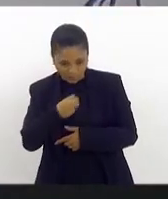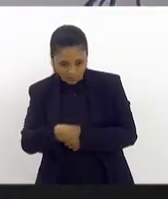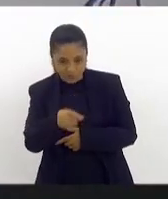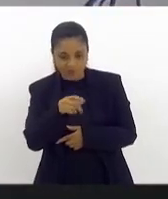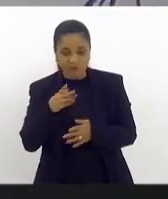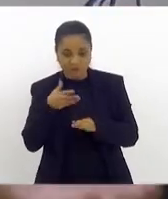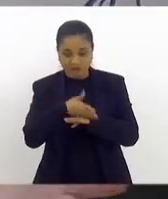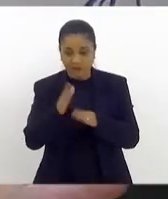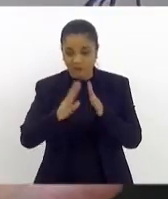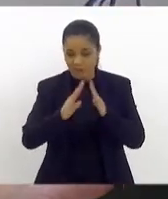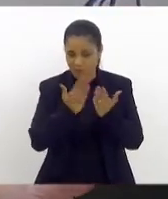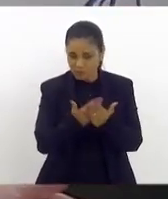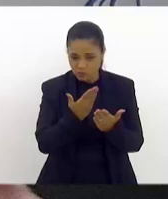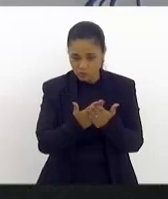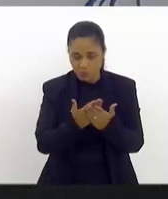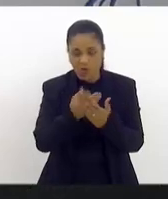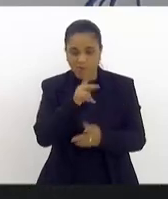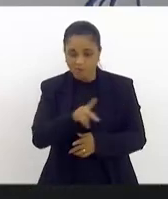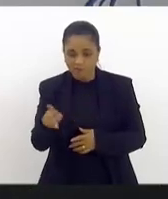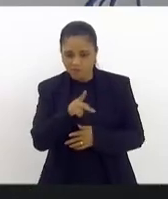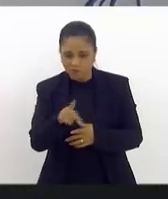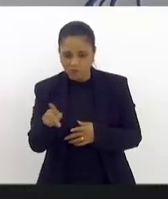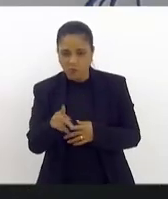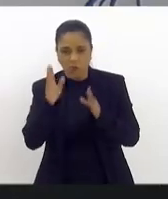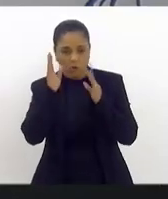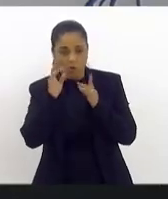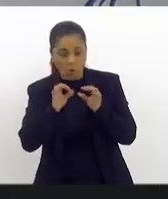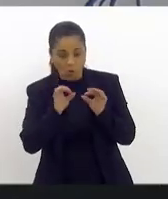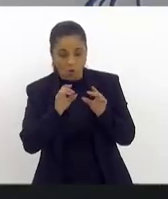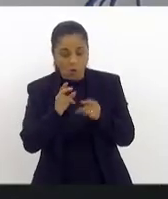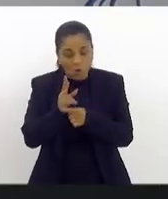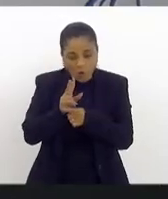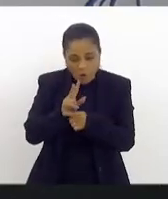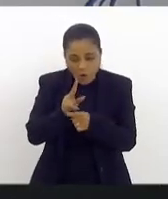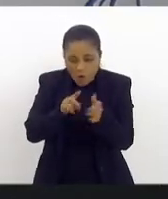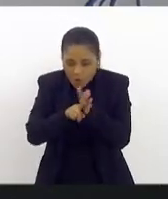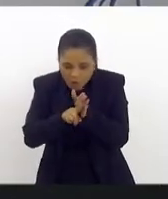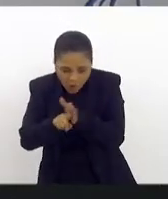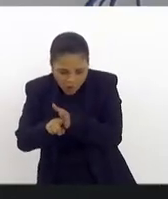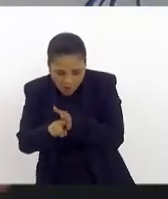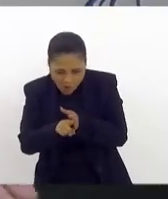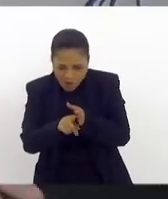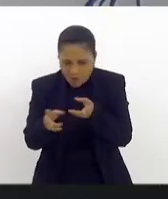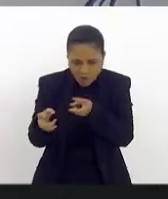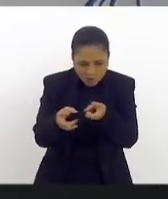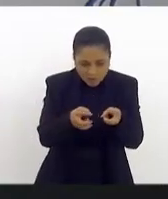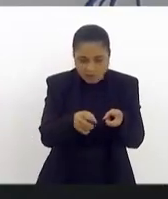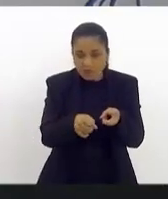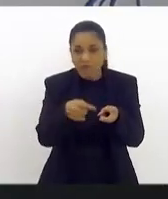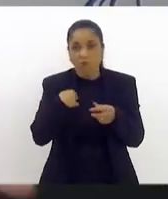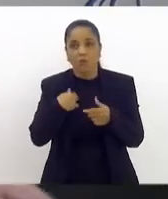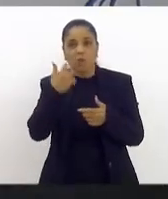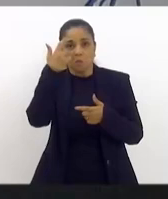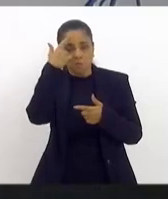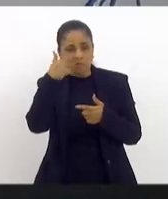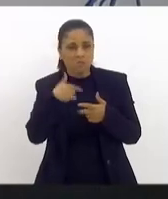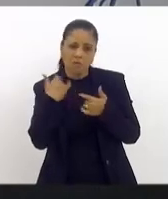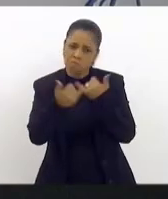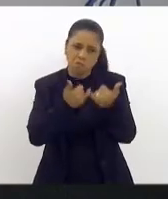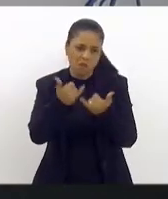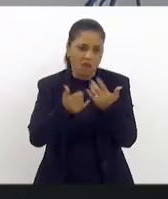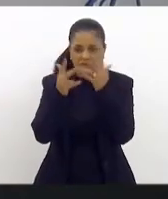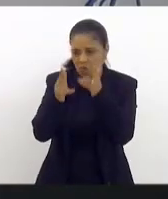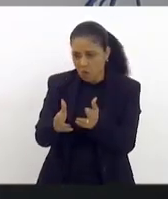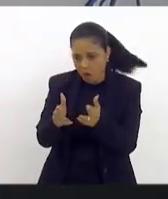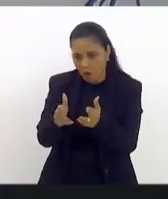falou, ele não brinca igual às outras crianças. Eu, mãe de primeira viagem, para mim, meu filho brincava lindo, igual a todo mundo, e